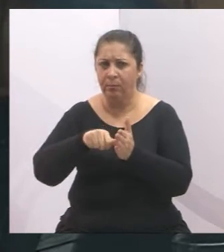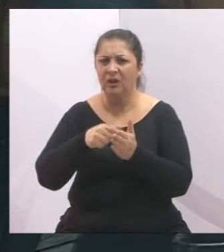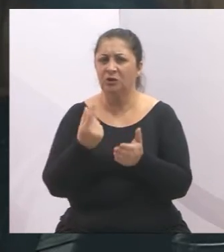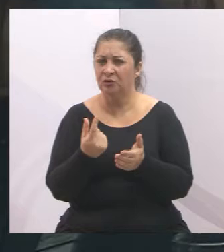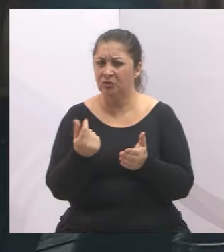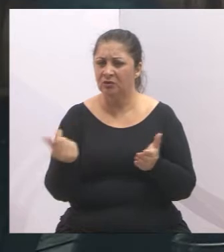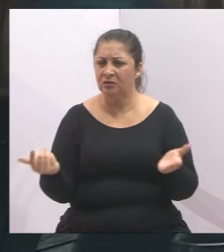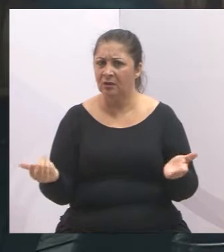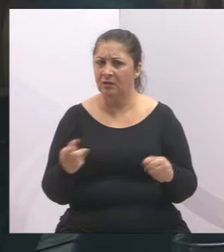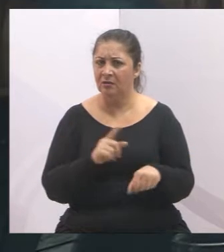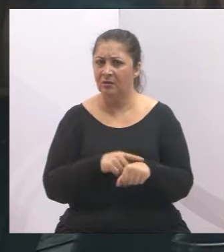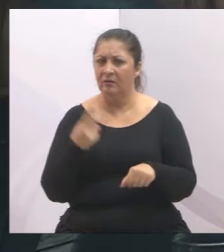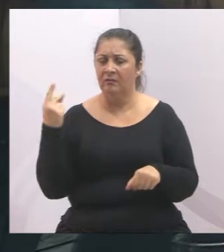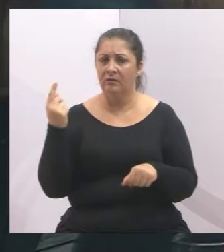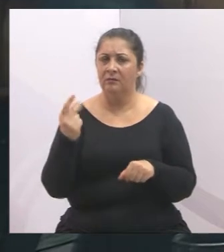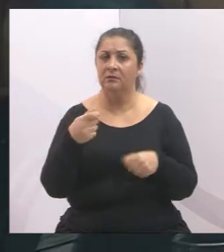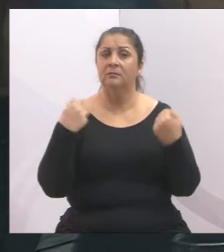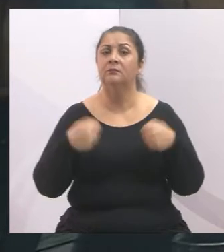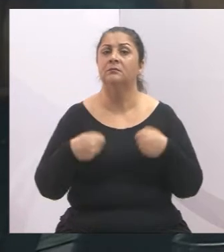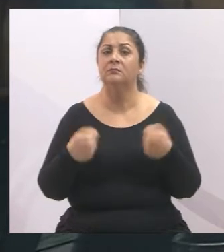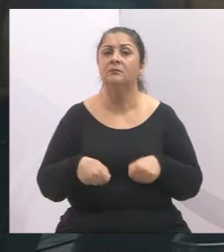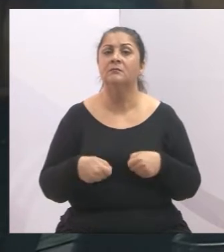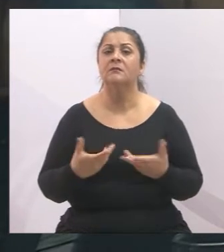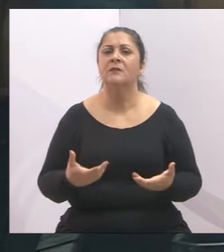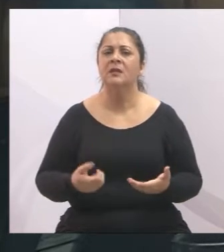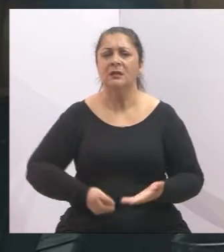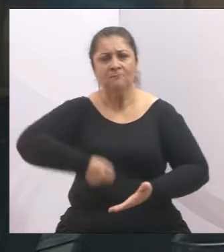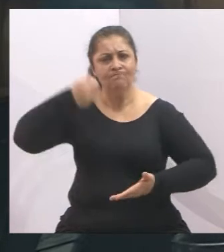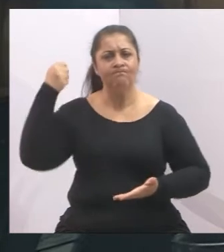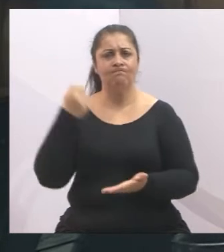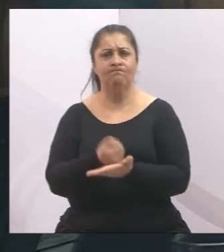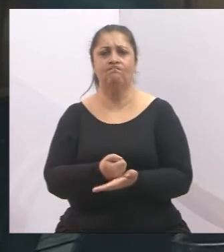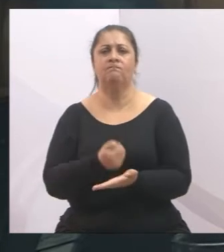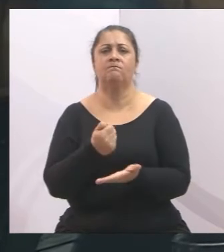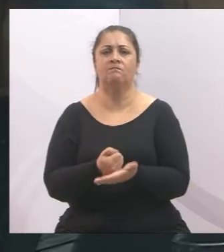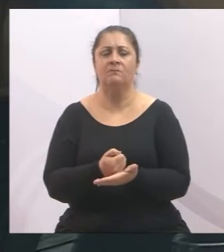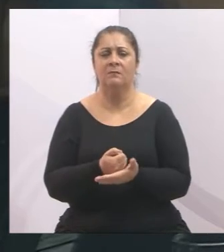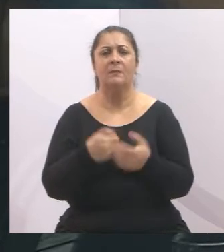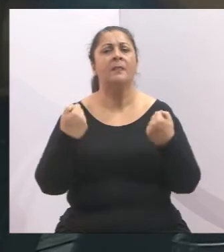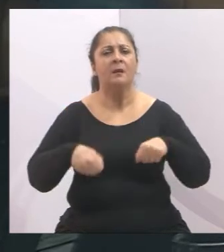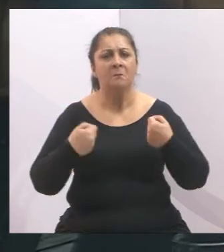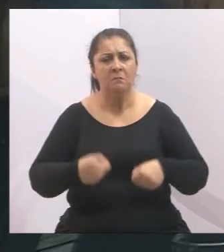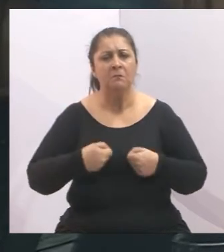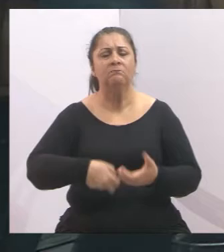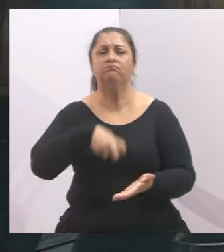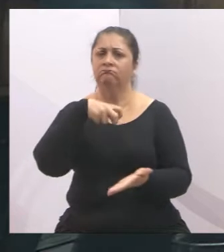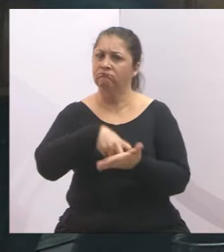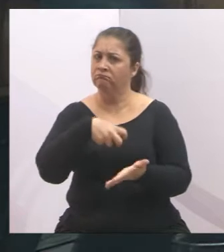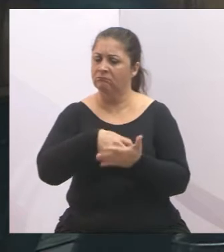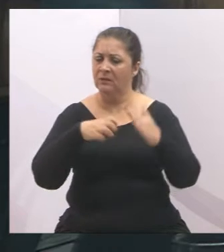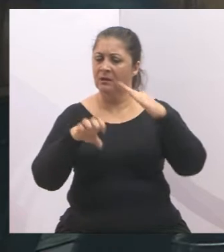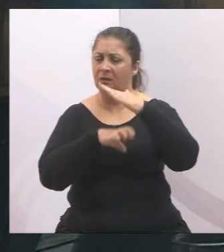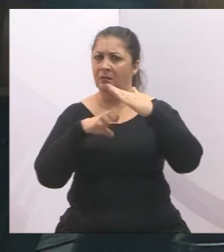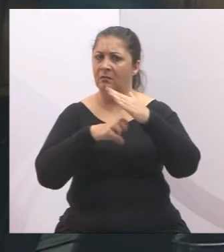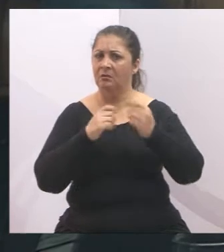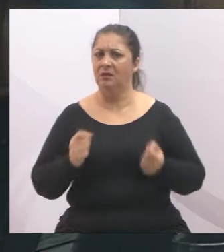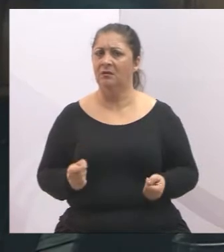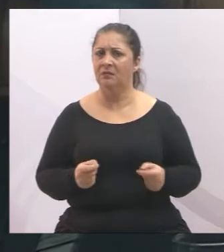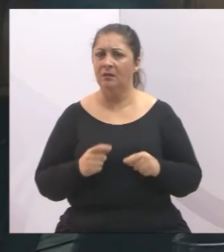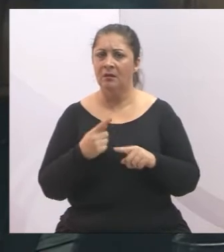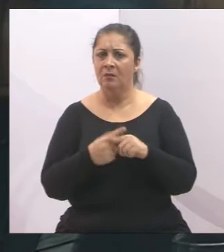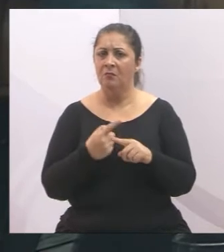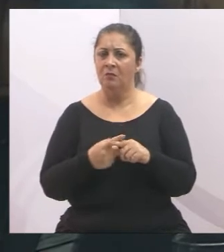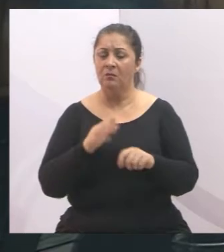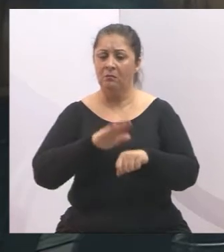se eles são reiterados, é preciso ter mão de ferro, é preciso punir a empresa que não está acima dos